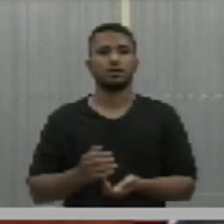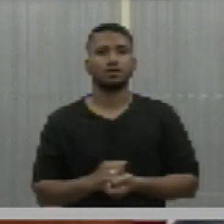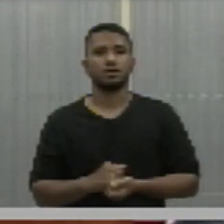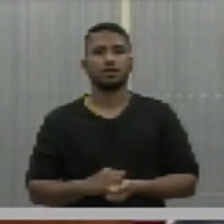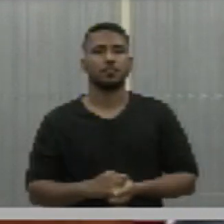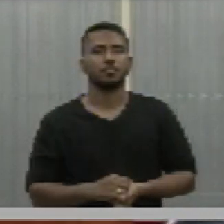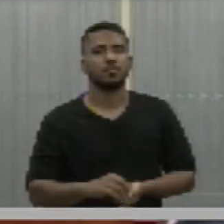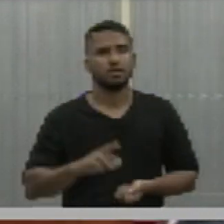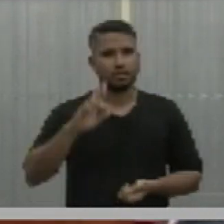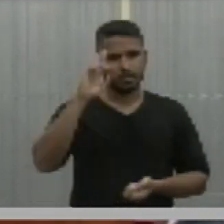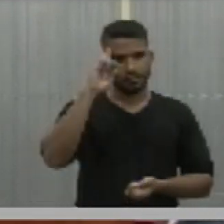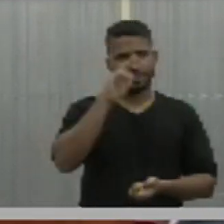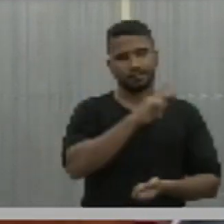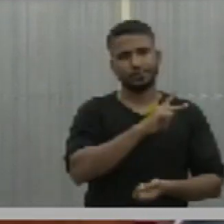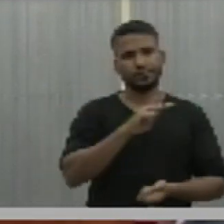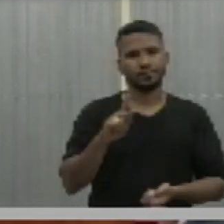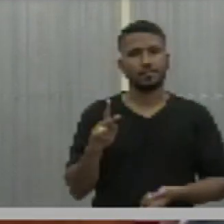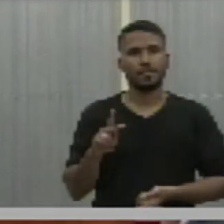Senhor presidente,